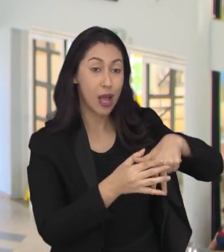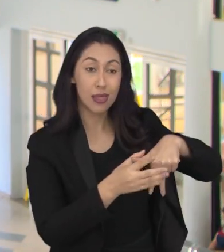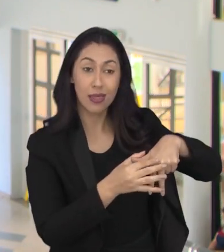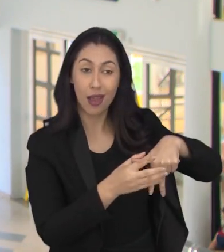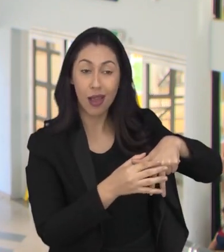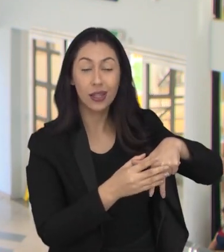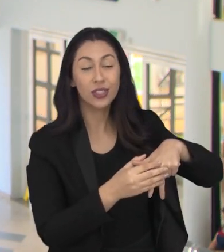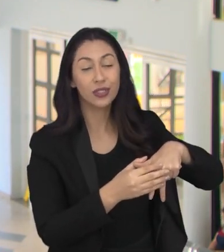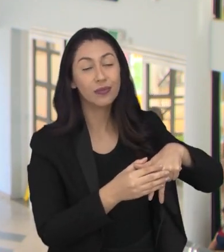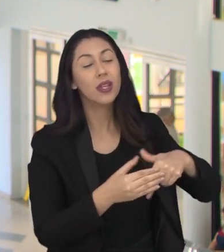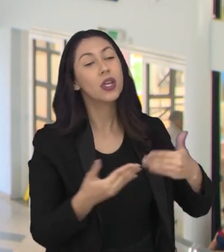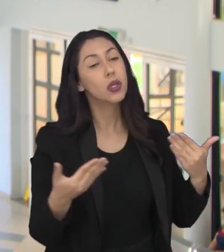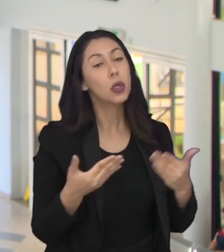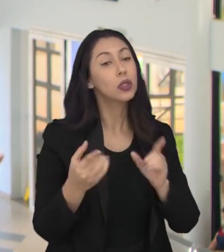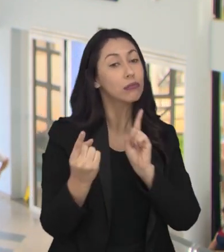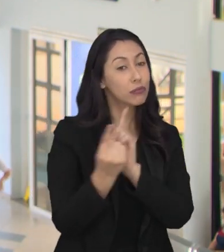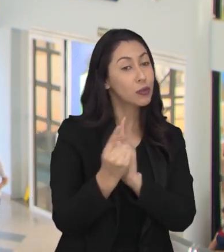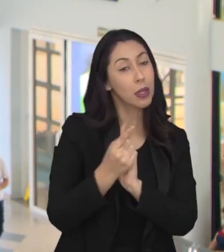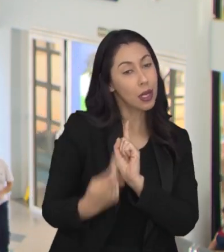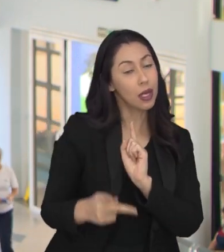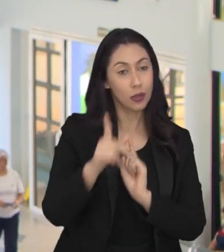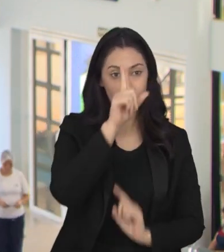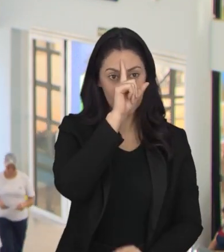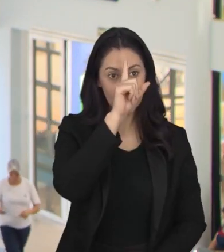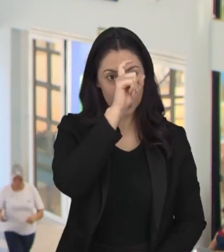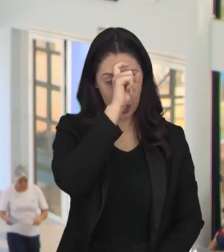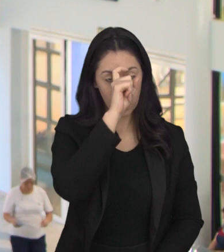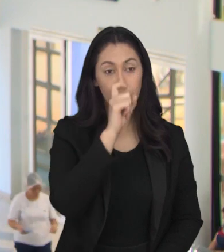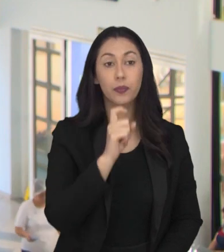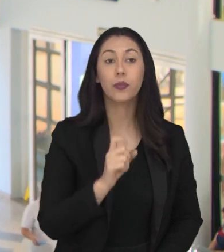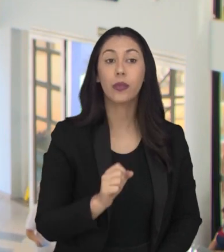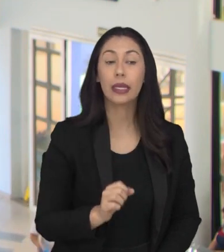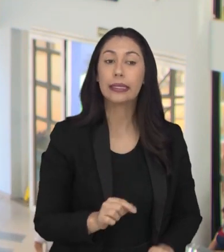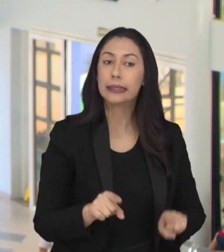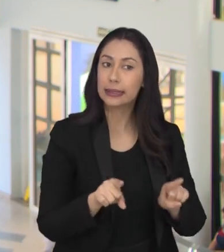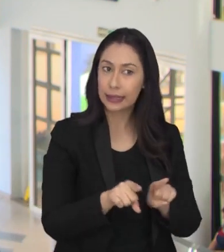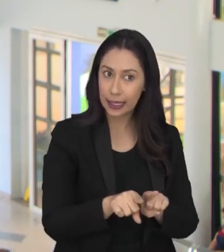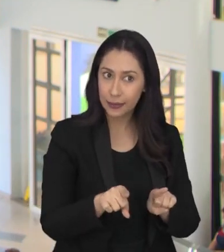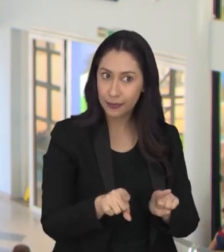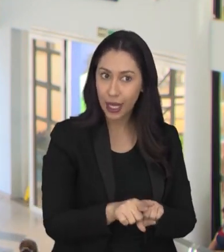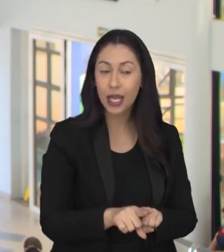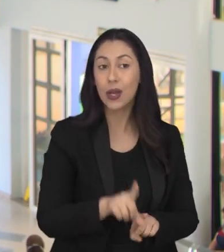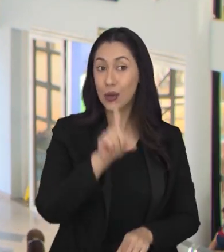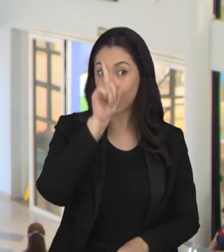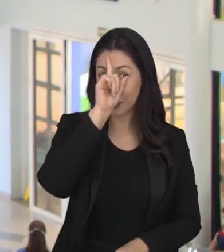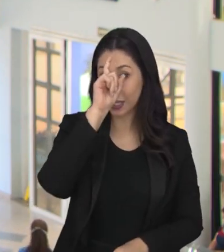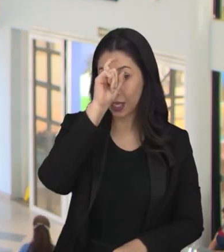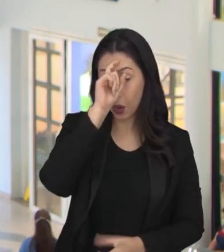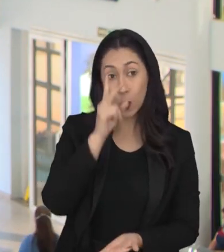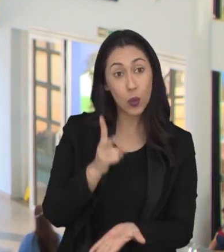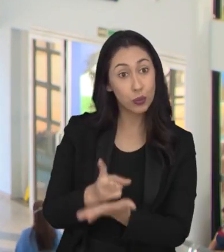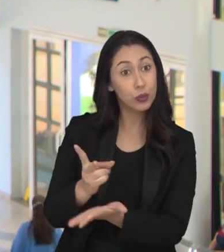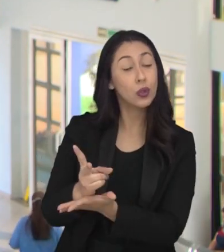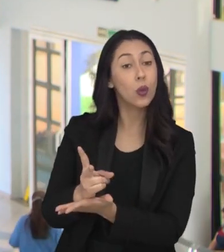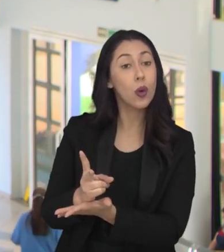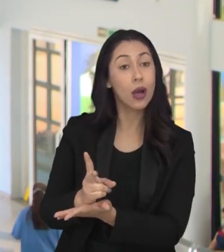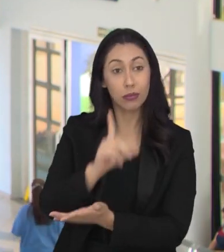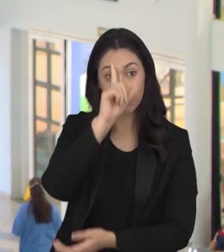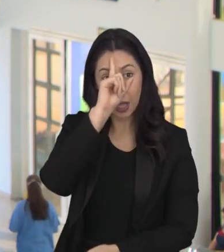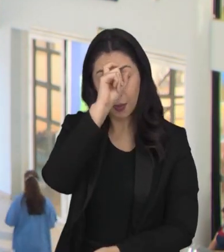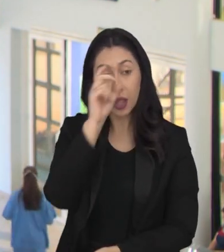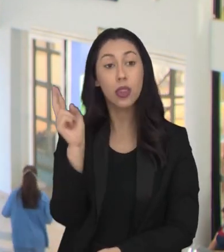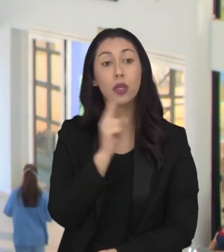Esse paciente que hoje é atendido aqui no hospital. E, por consequência, o hospital continua tendo um pronto